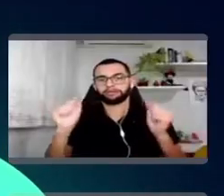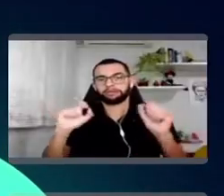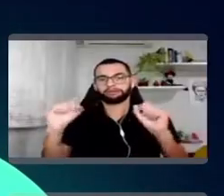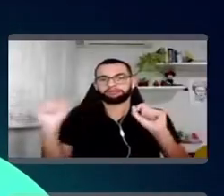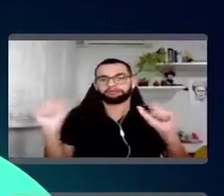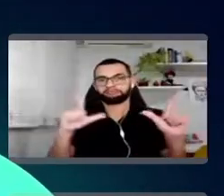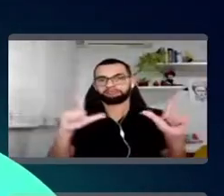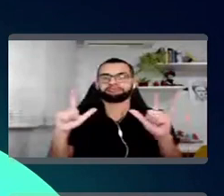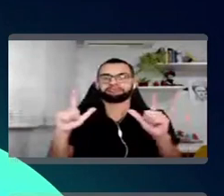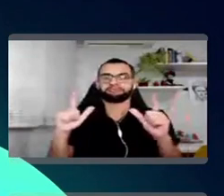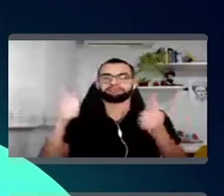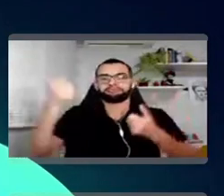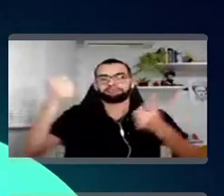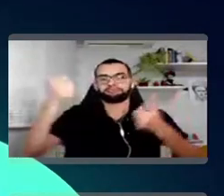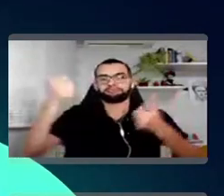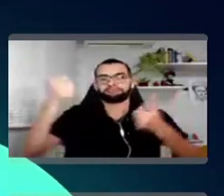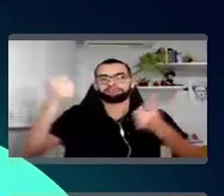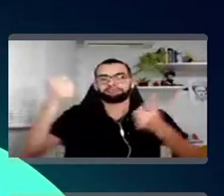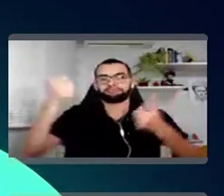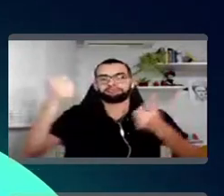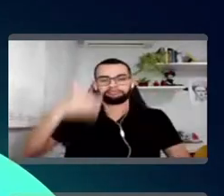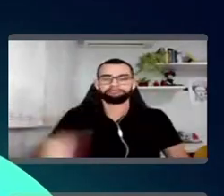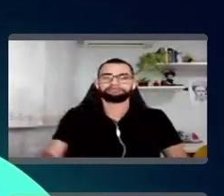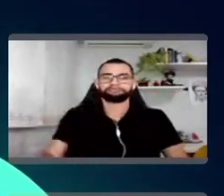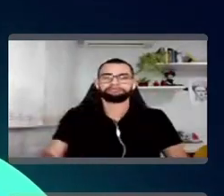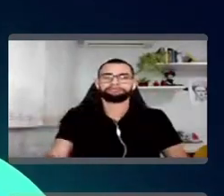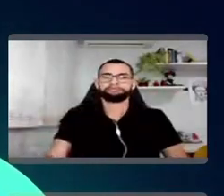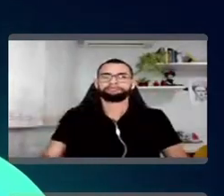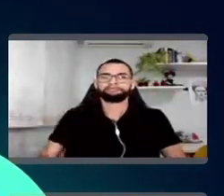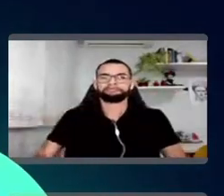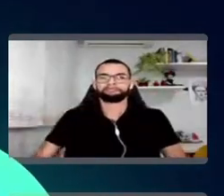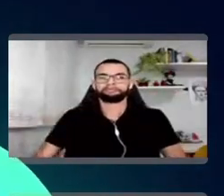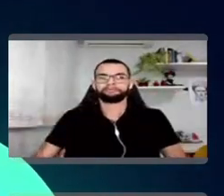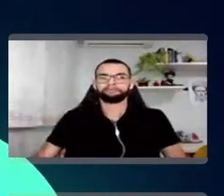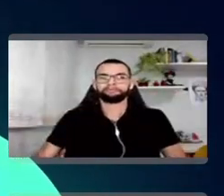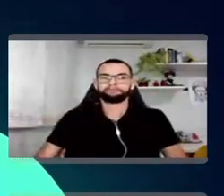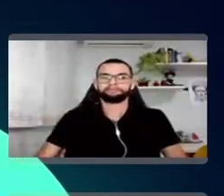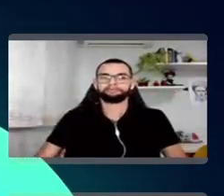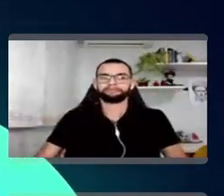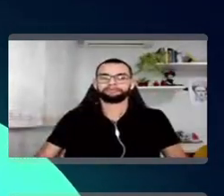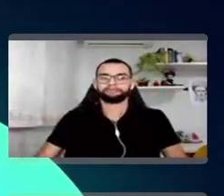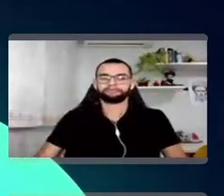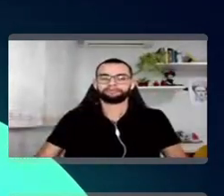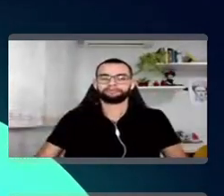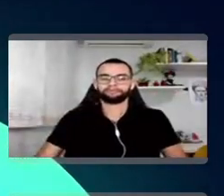legal.